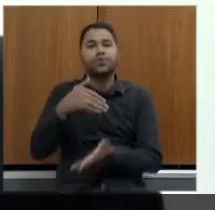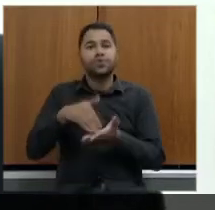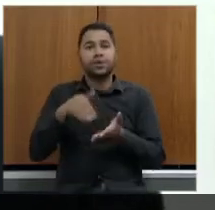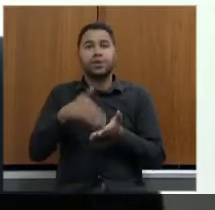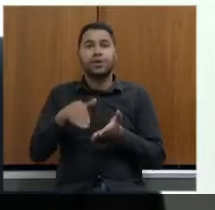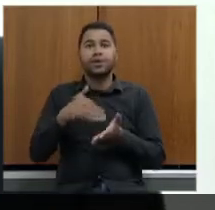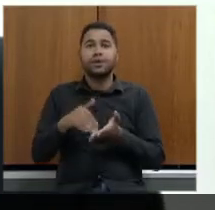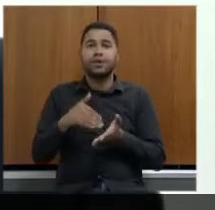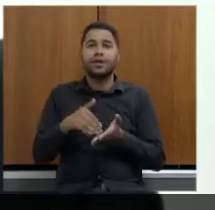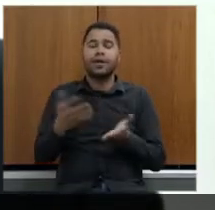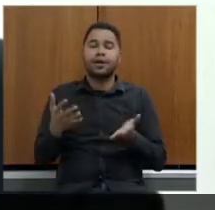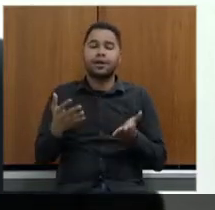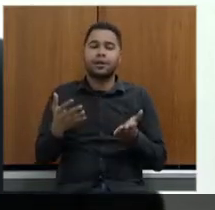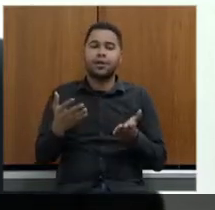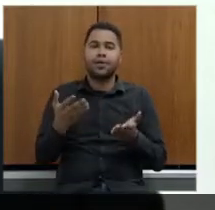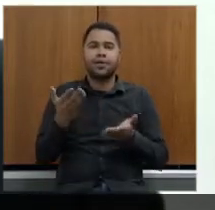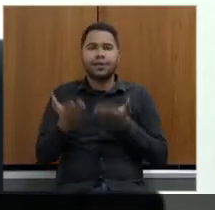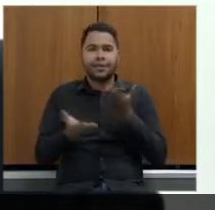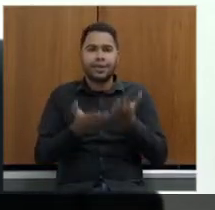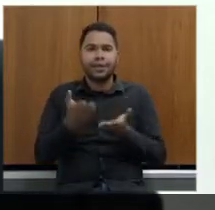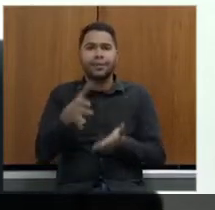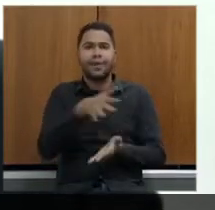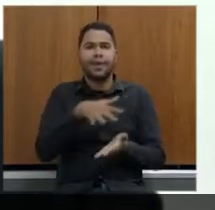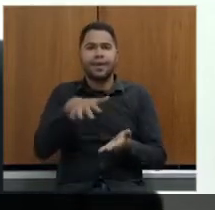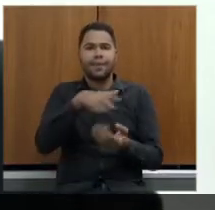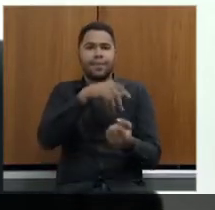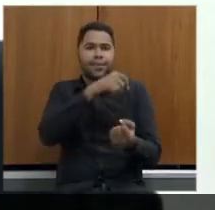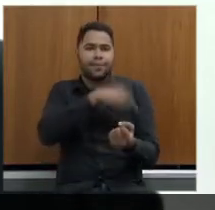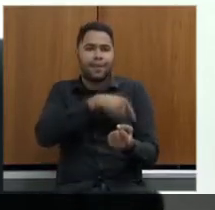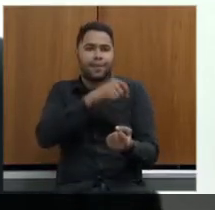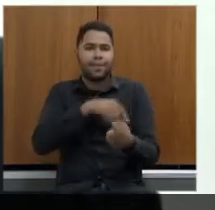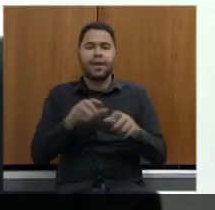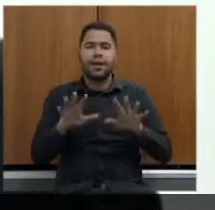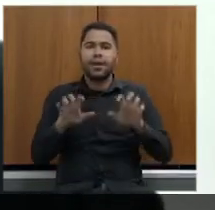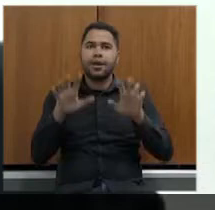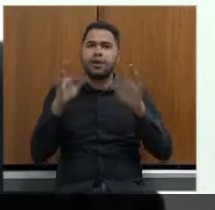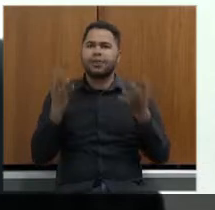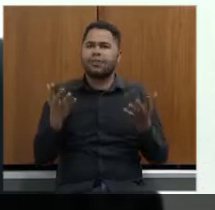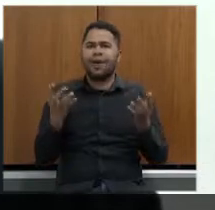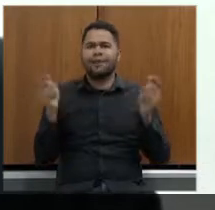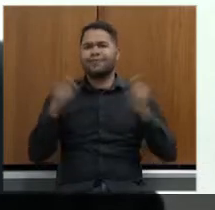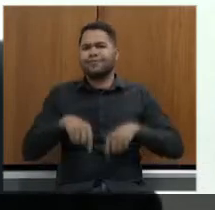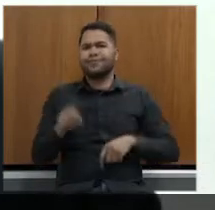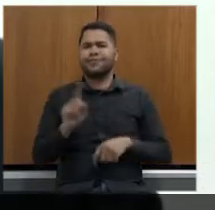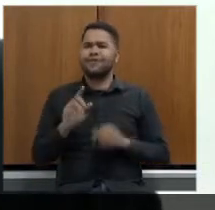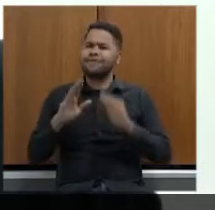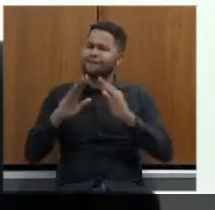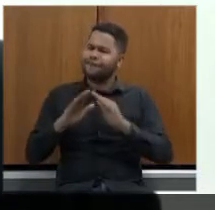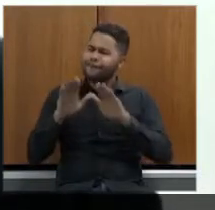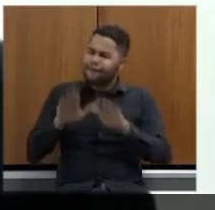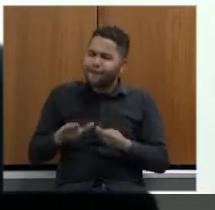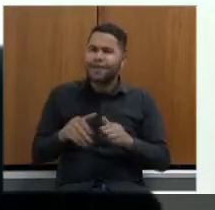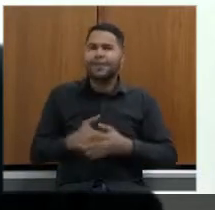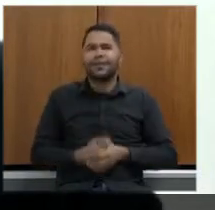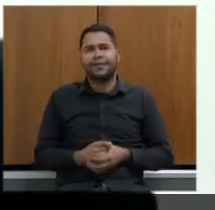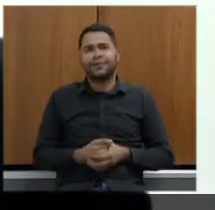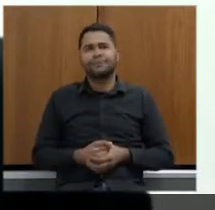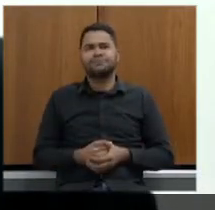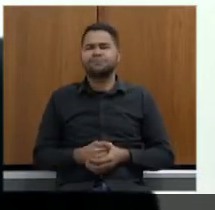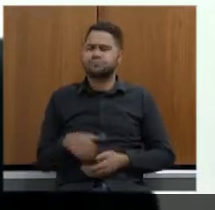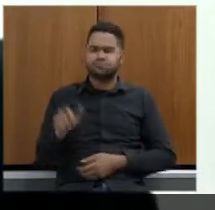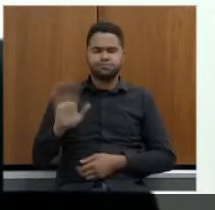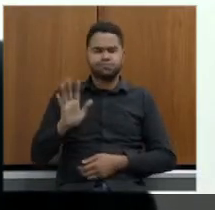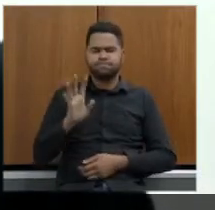ápice do tratamento da radioterapia e a gente não compensa fica em casa e ele